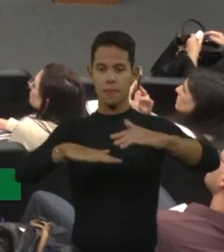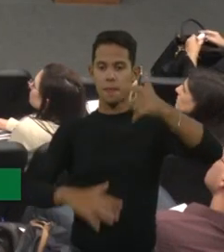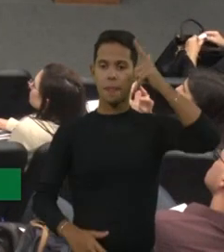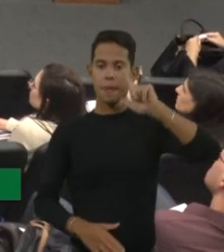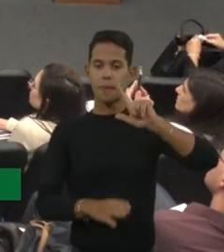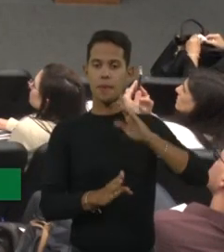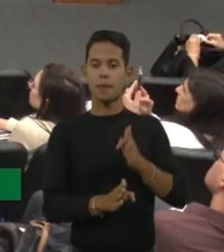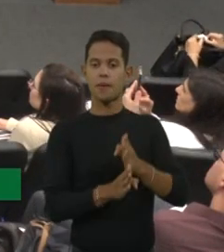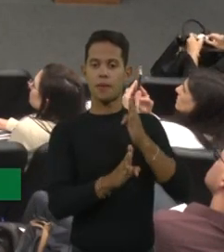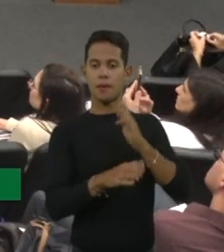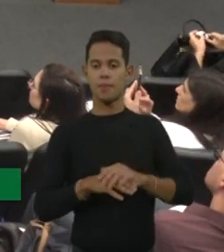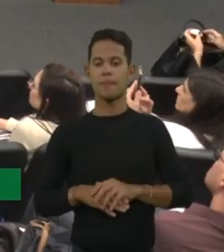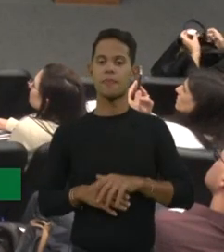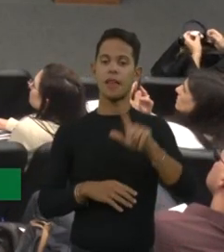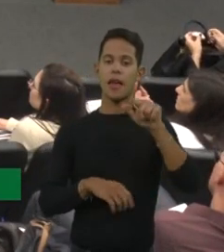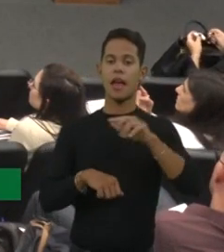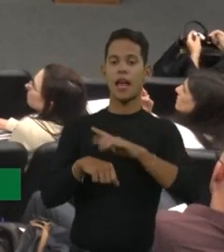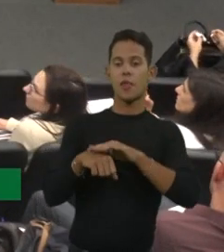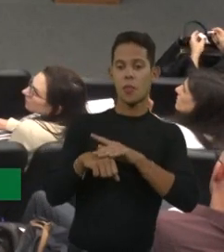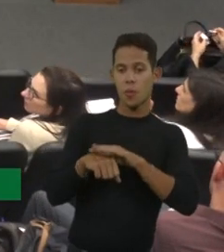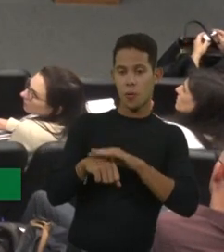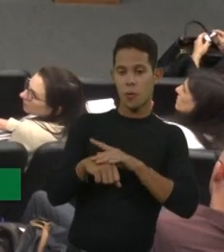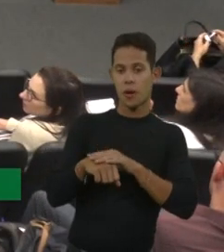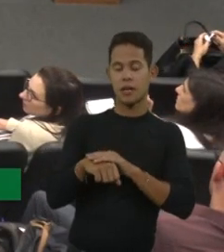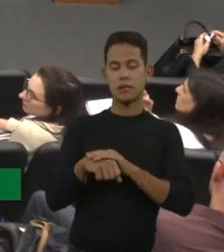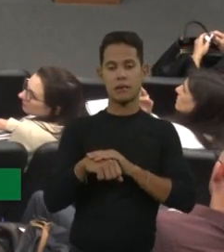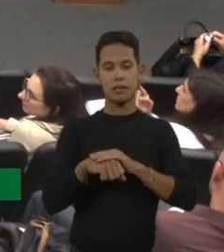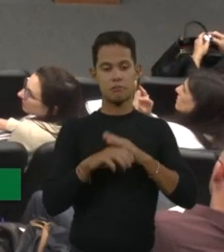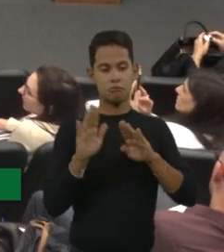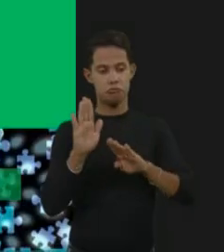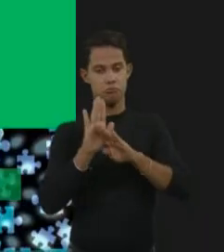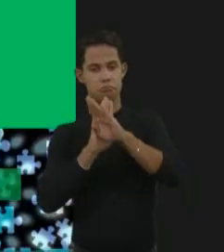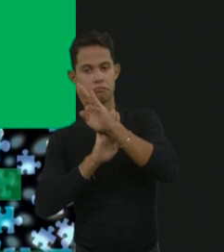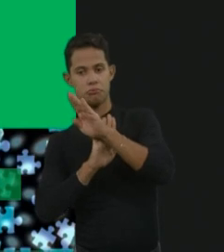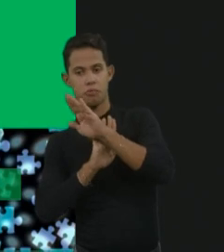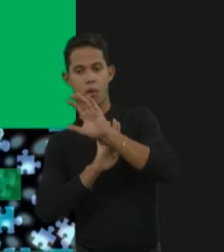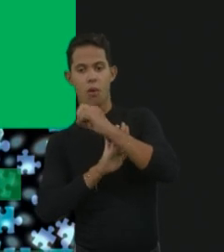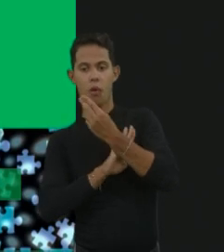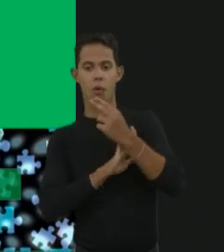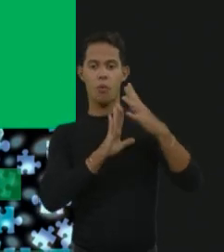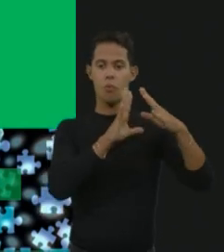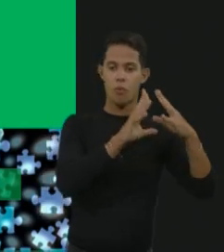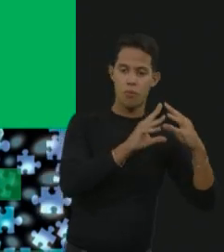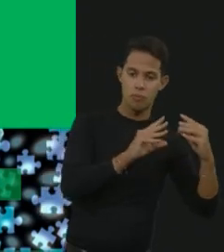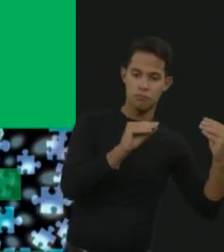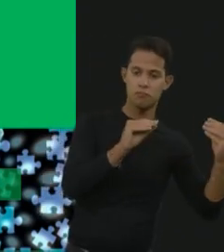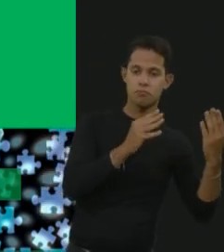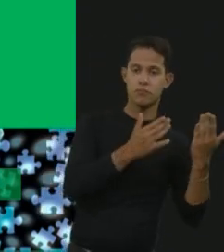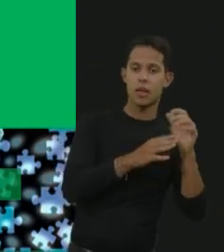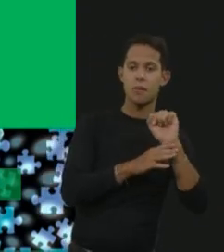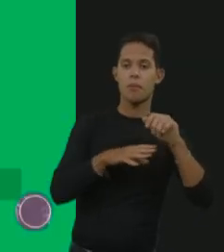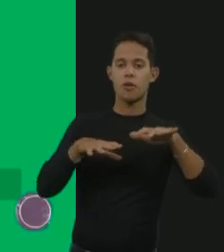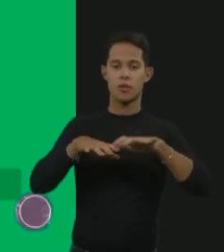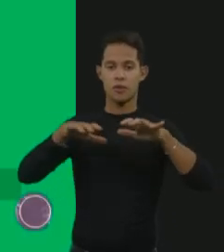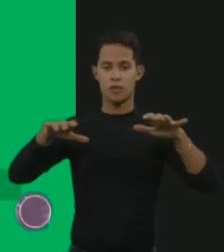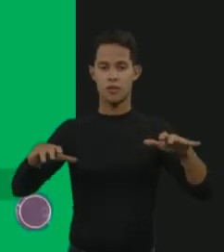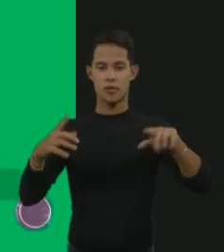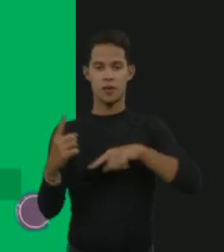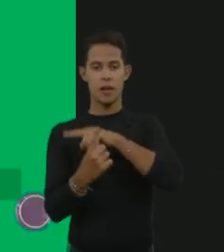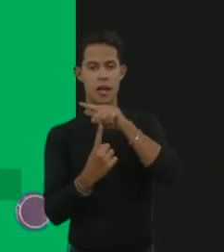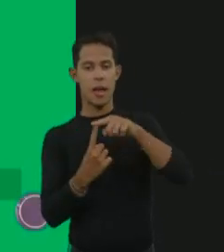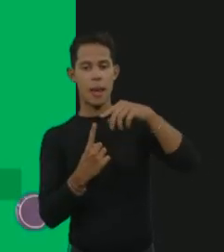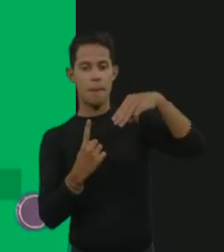Elas são doenças crônicas, muitas vezes, progressivas, degenerativas. E elas podem ser divididas em metabólicas e não